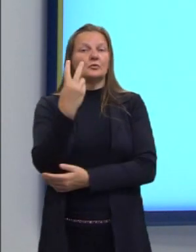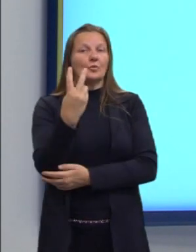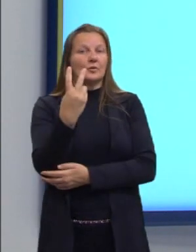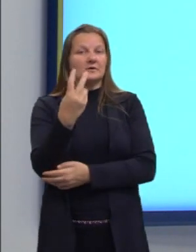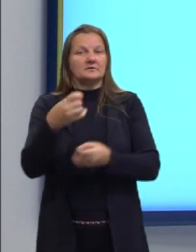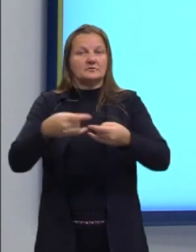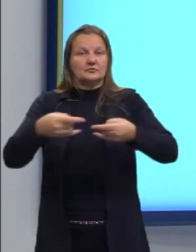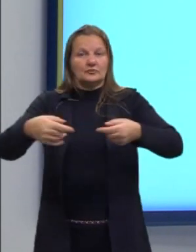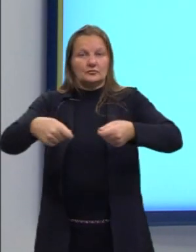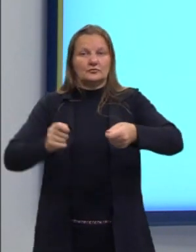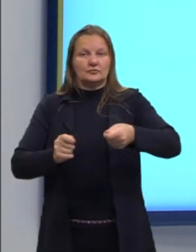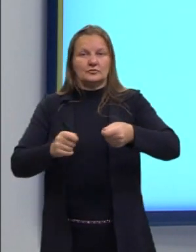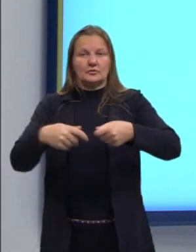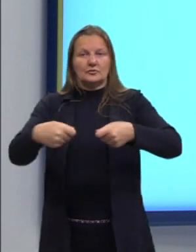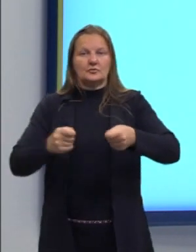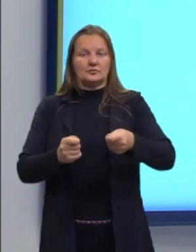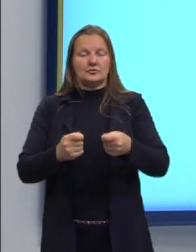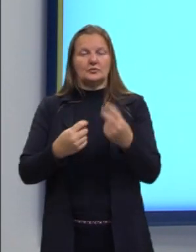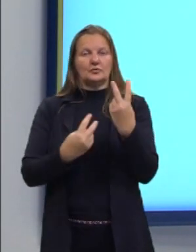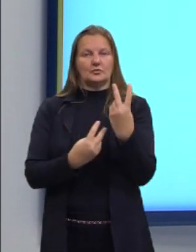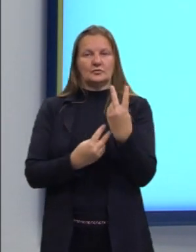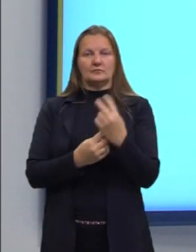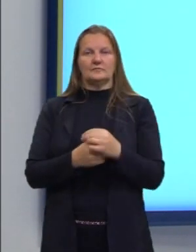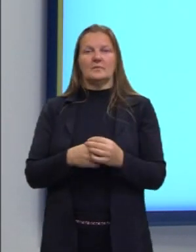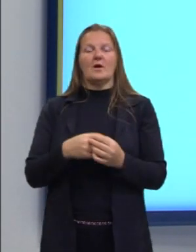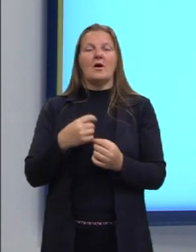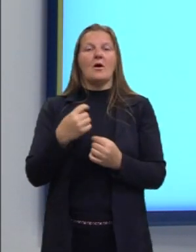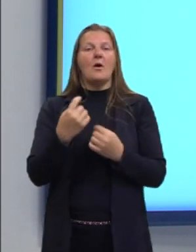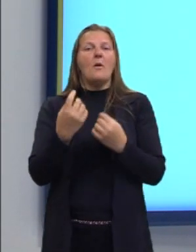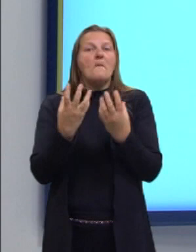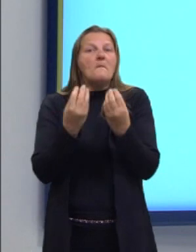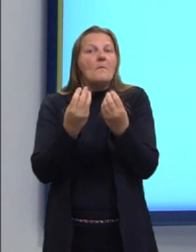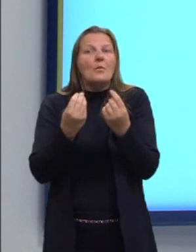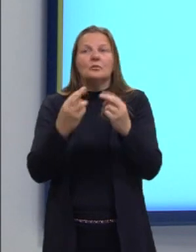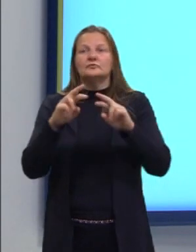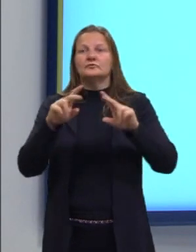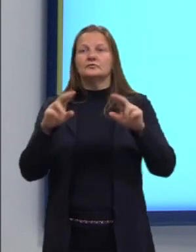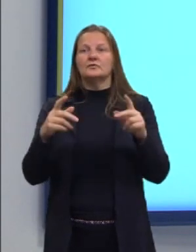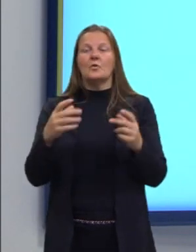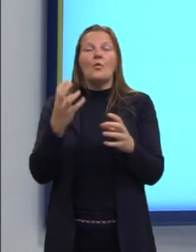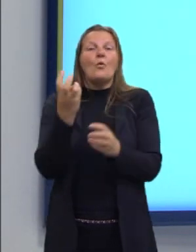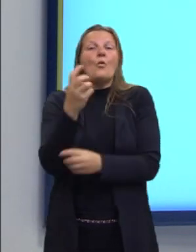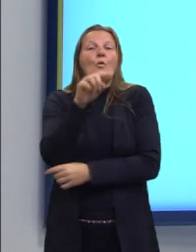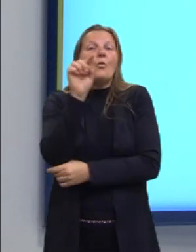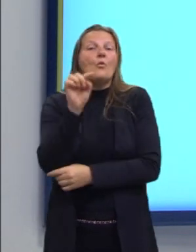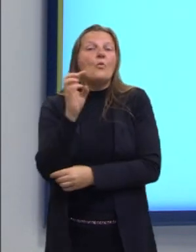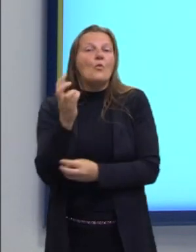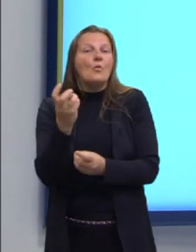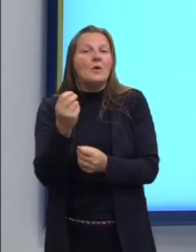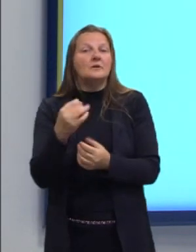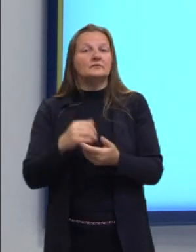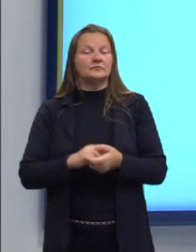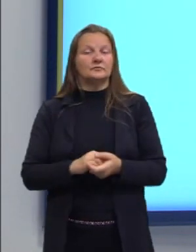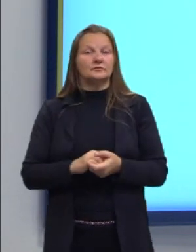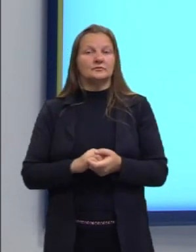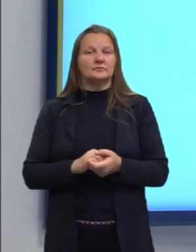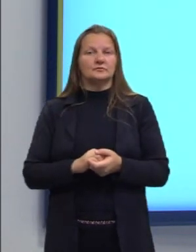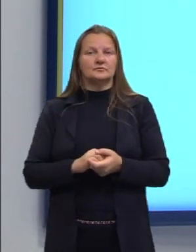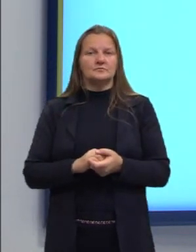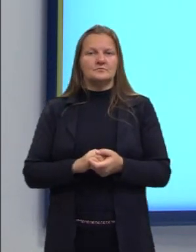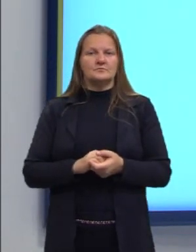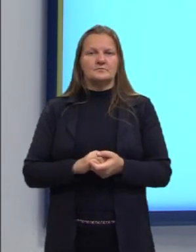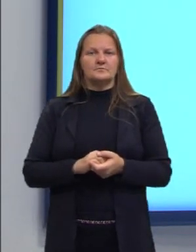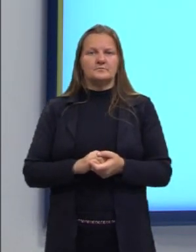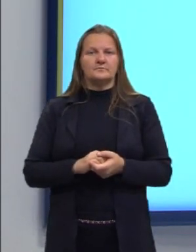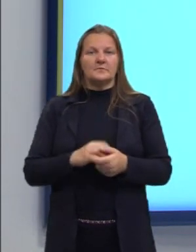bilhetes e muitos alunos compraram um bilhete só. Então, também não temos a informação ali, a quantidade exata,